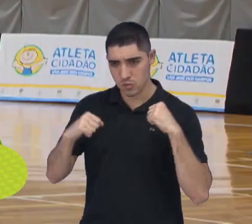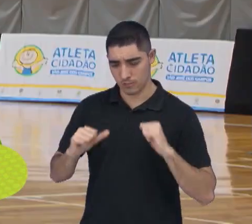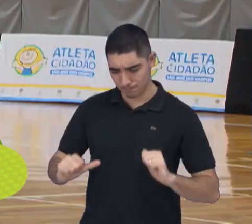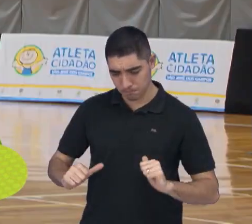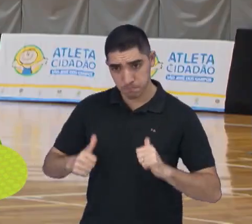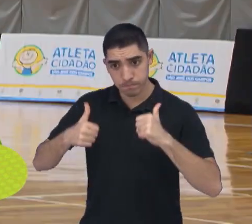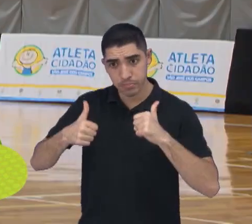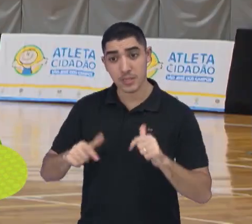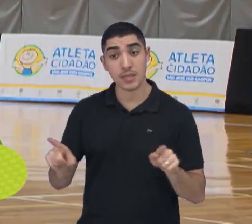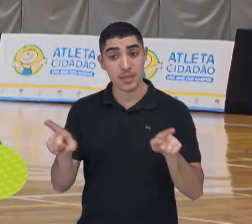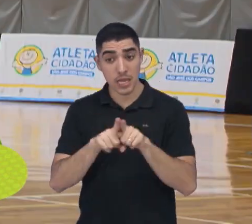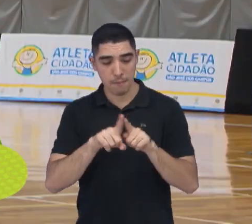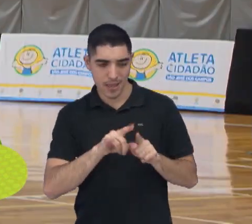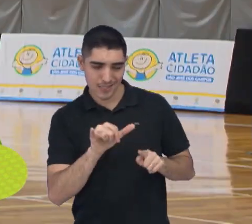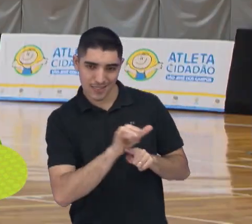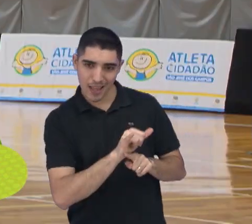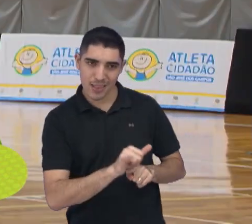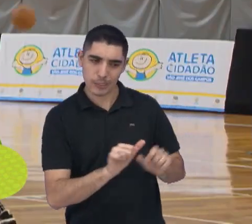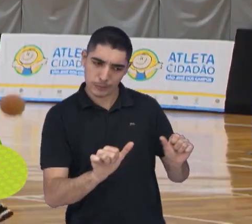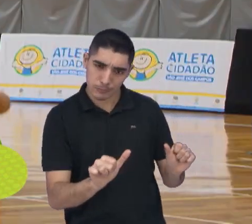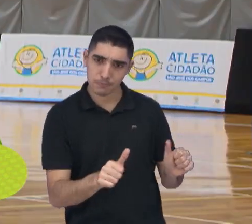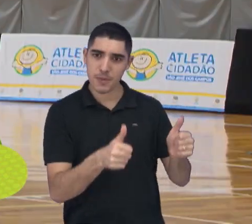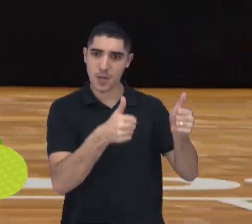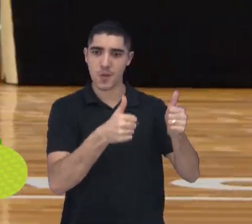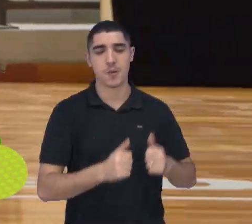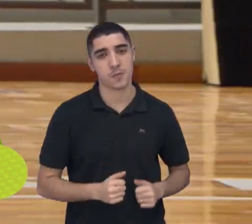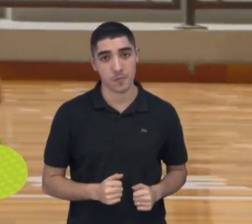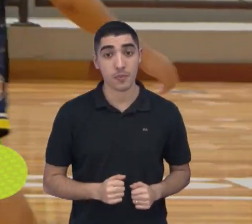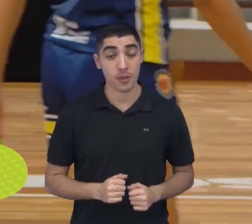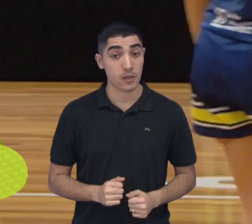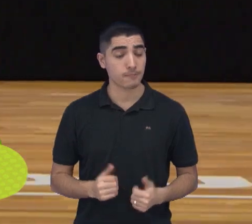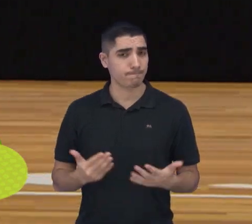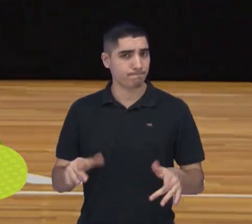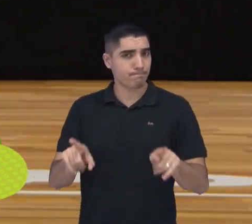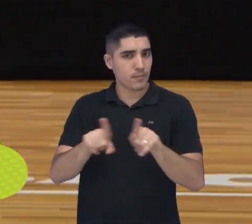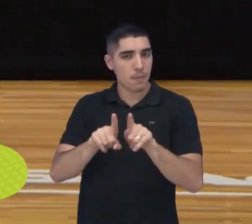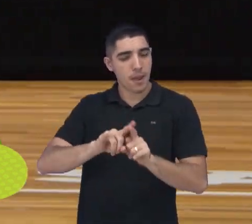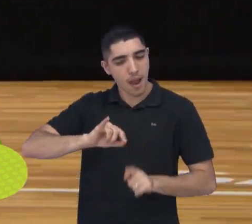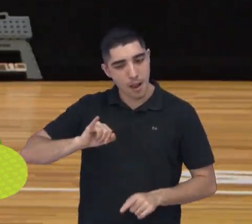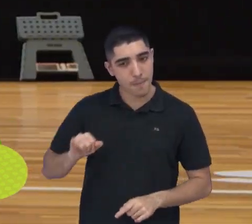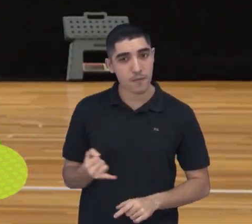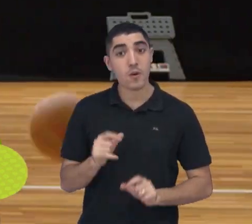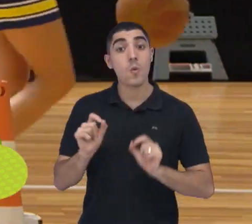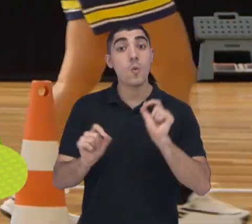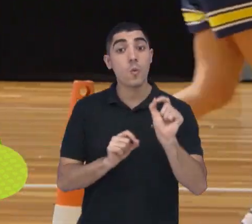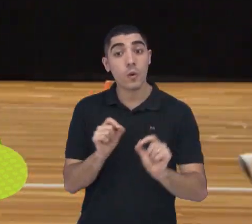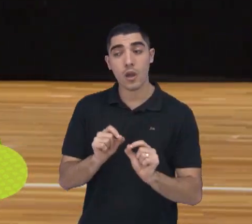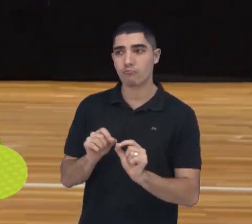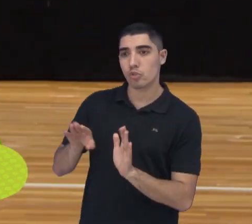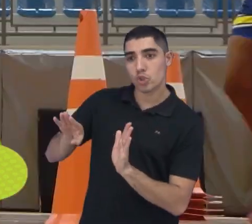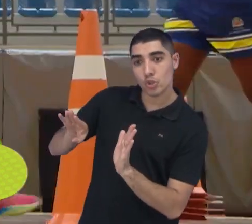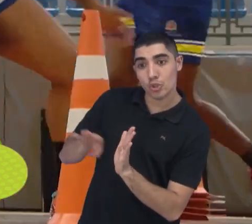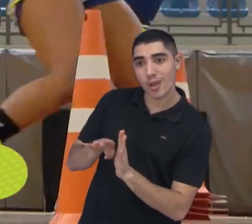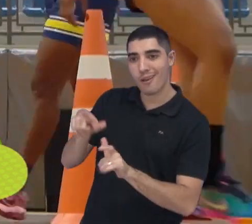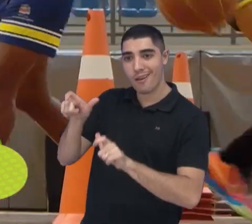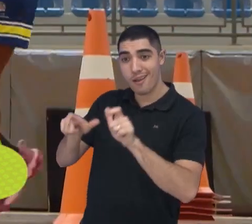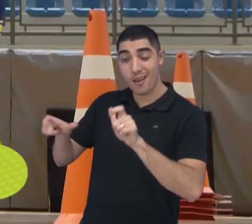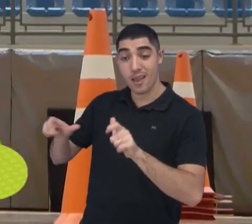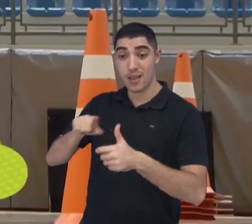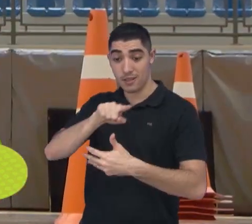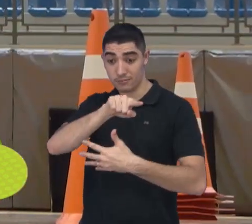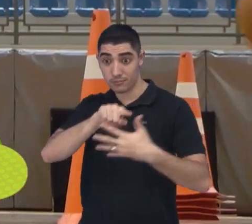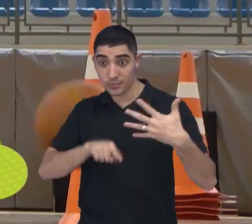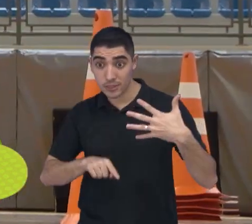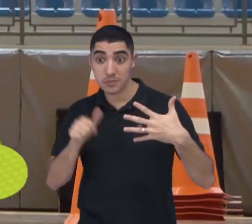aprimorar a parte tática do time. O período também foi aproveitado para promover a integração de cinco